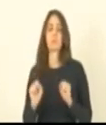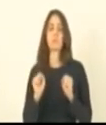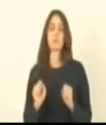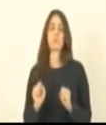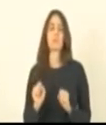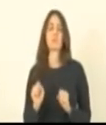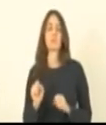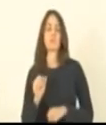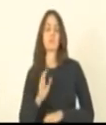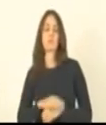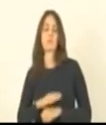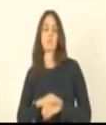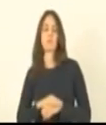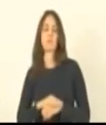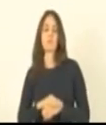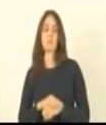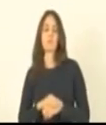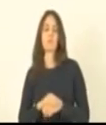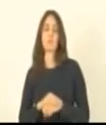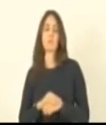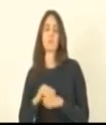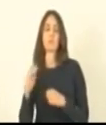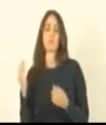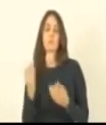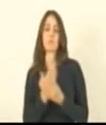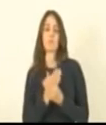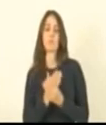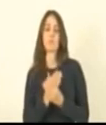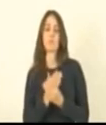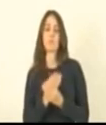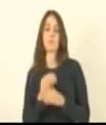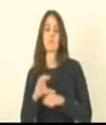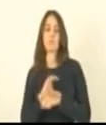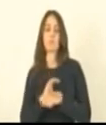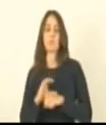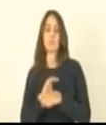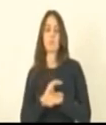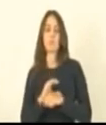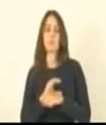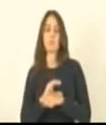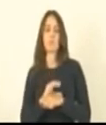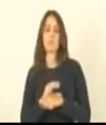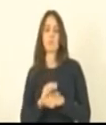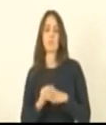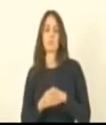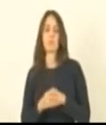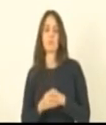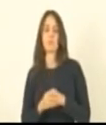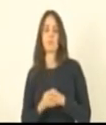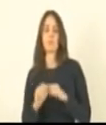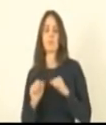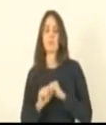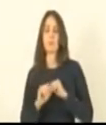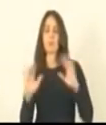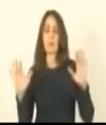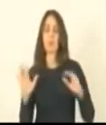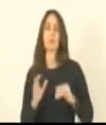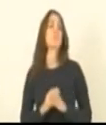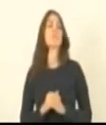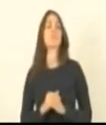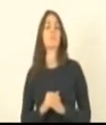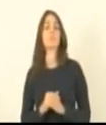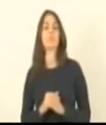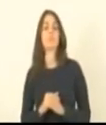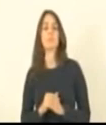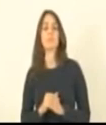qualquer momento entrar com uma ação de inconstitucionalidade porque de fato e é claro que invade